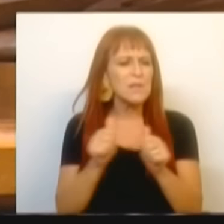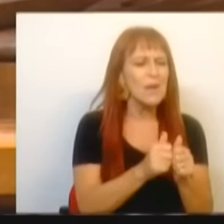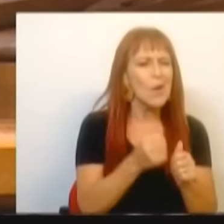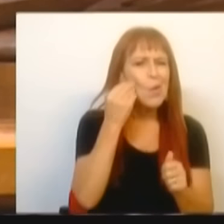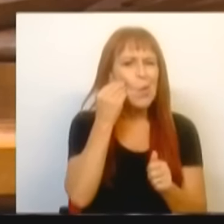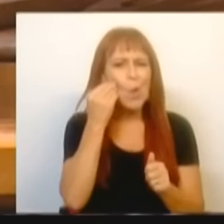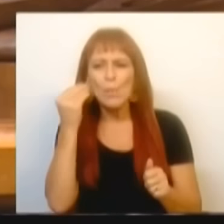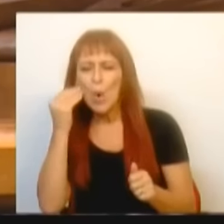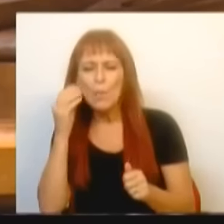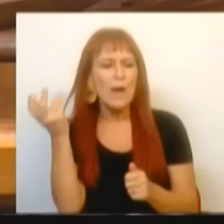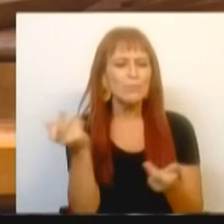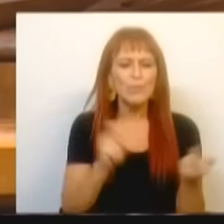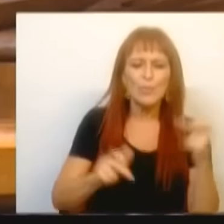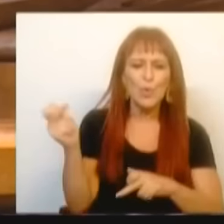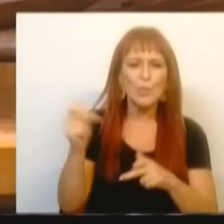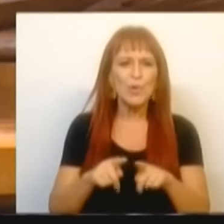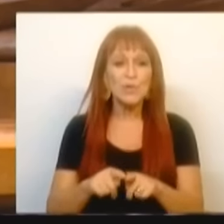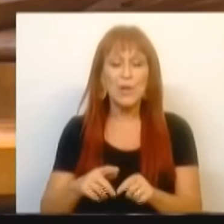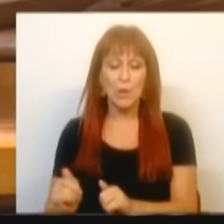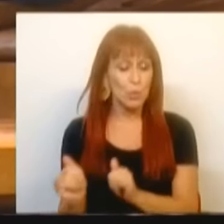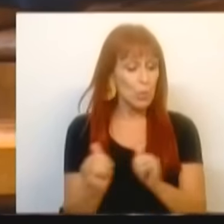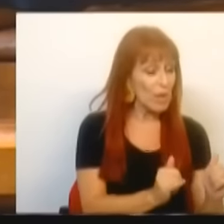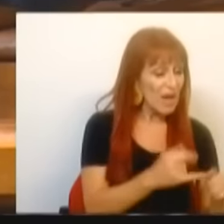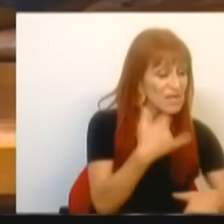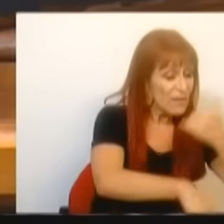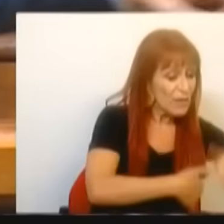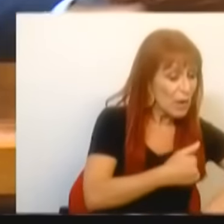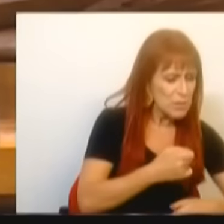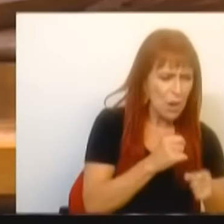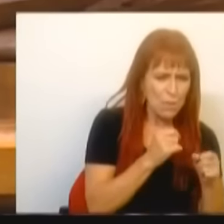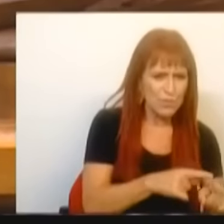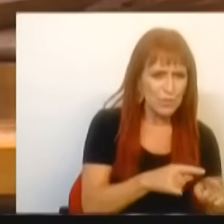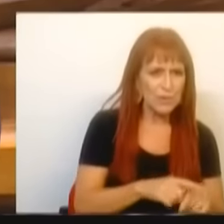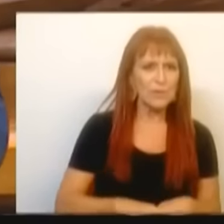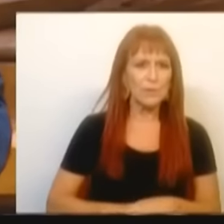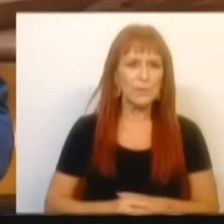e os acontecimentos. De um lado, a violência bruta...